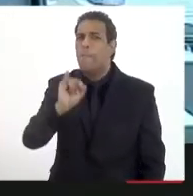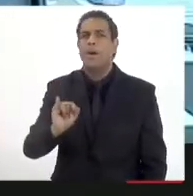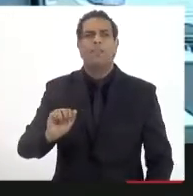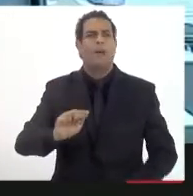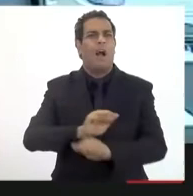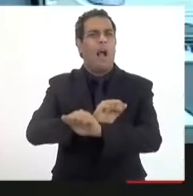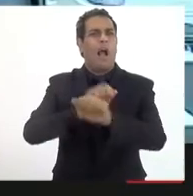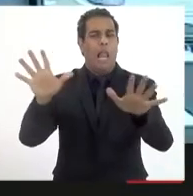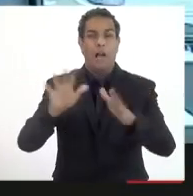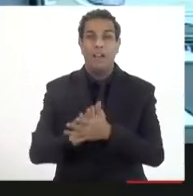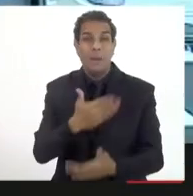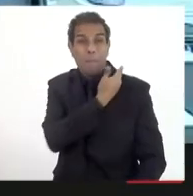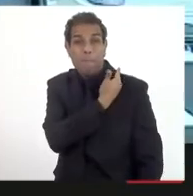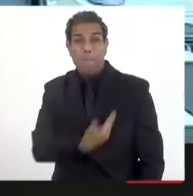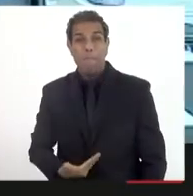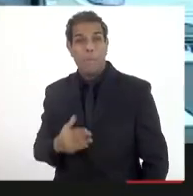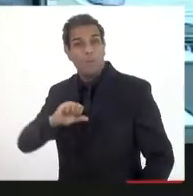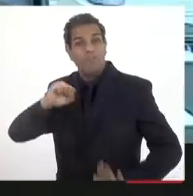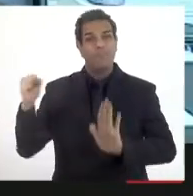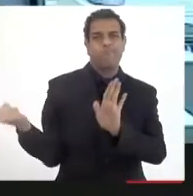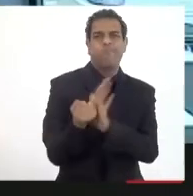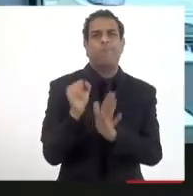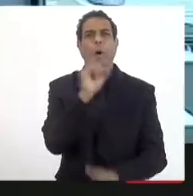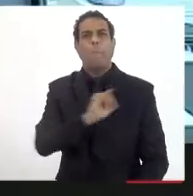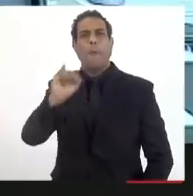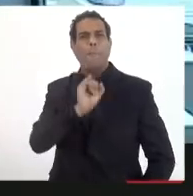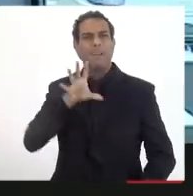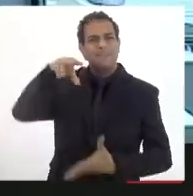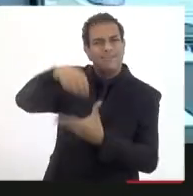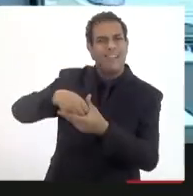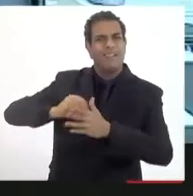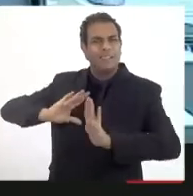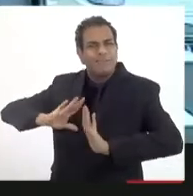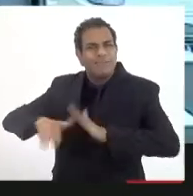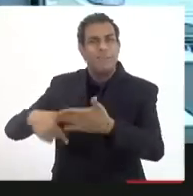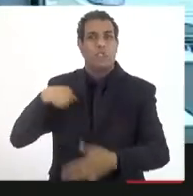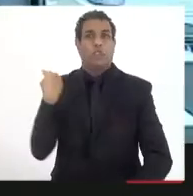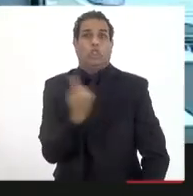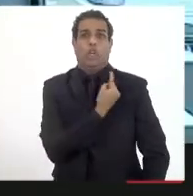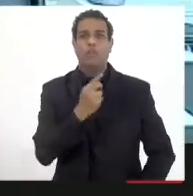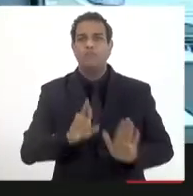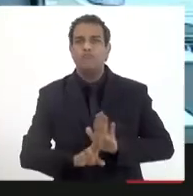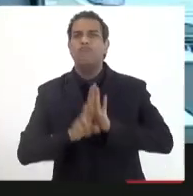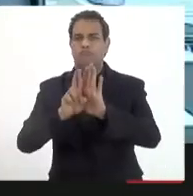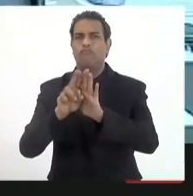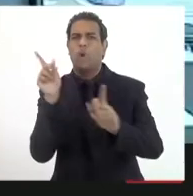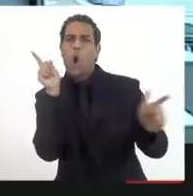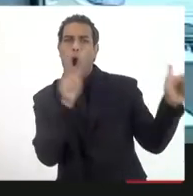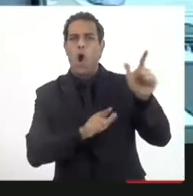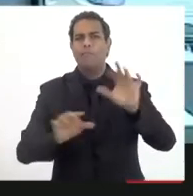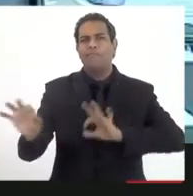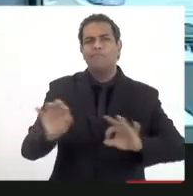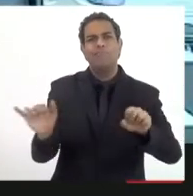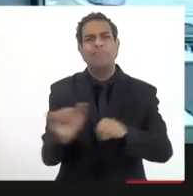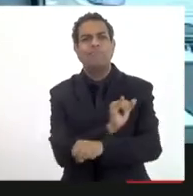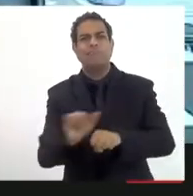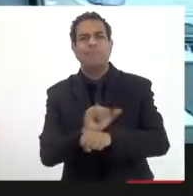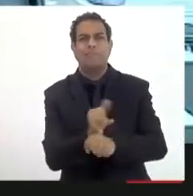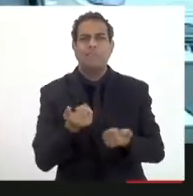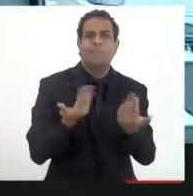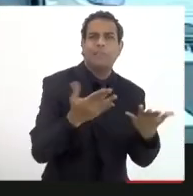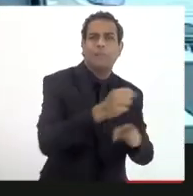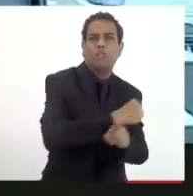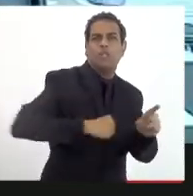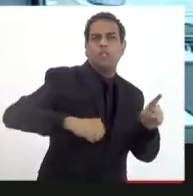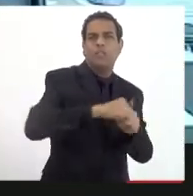claro isso, o público é importante dentro desse processo porque somos nós quem respondemos à necessidade da sociedade dentro desse